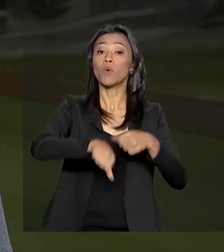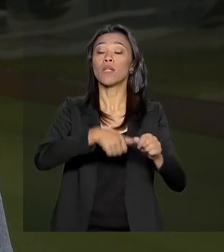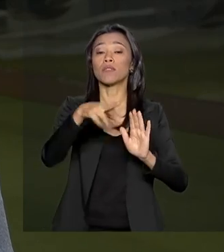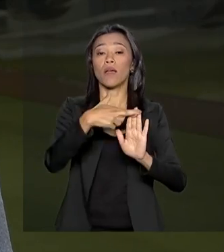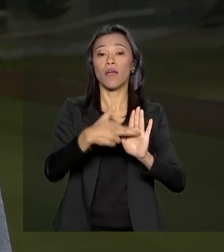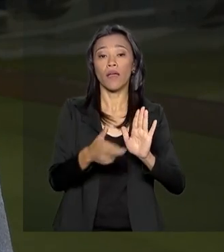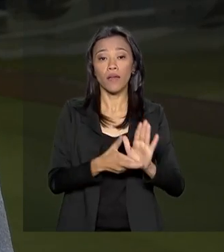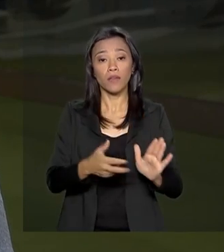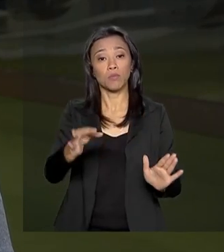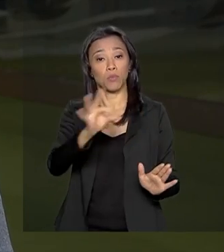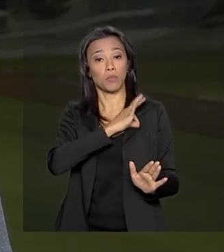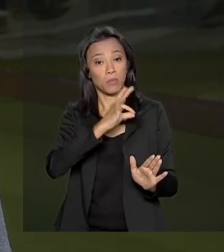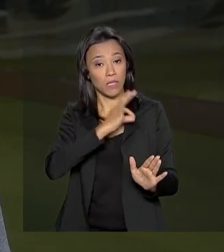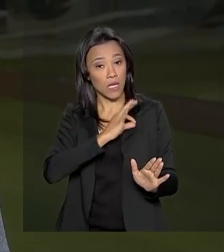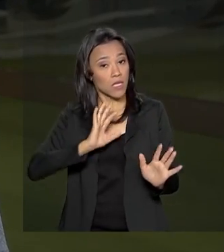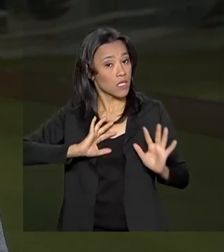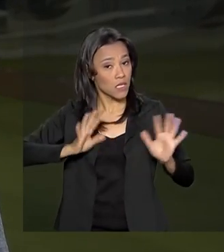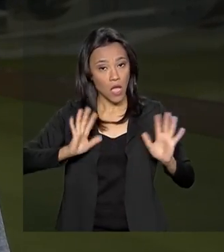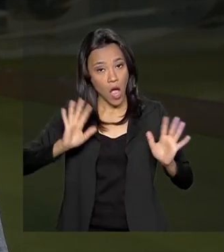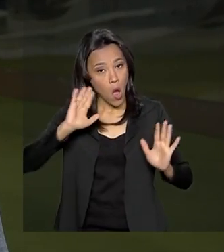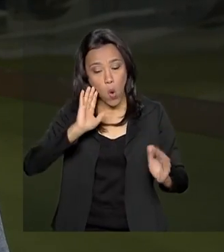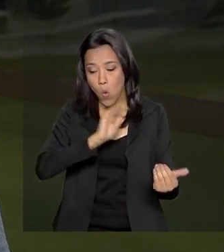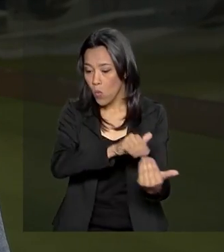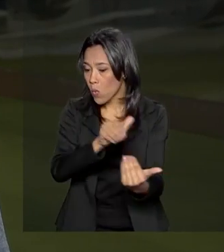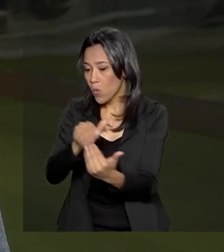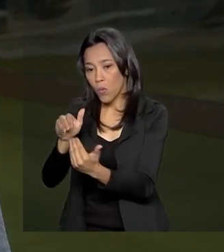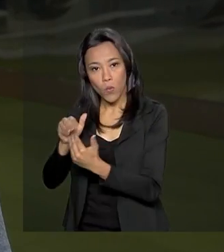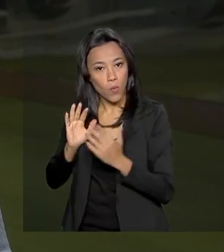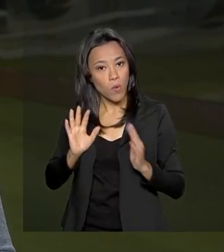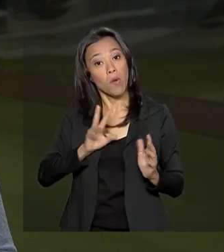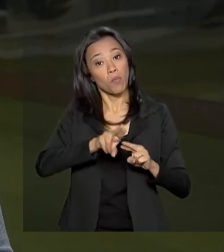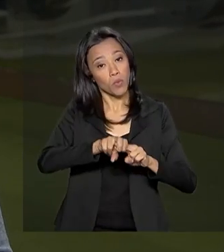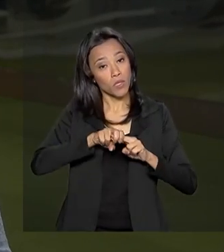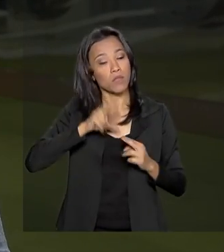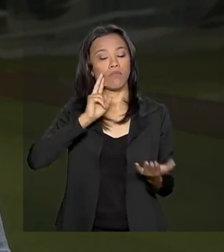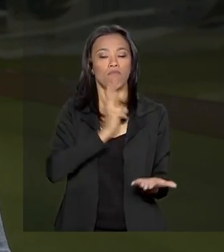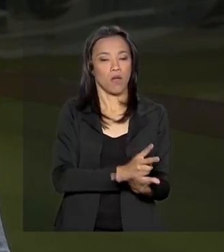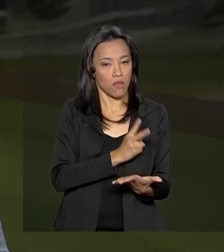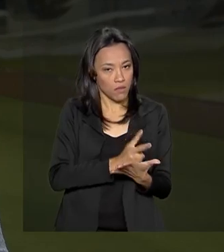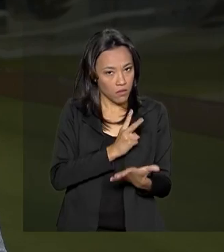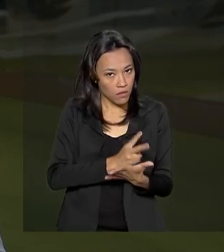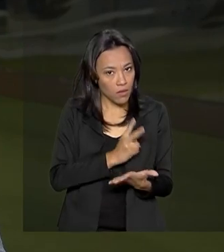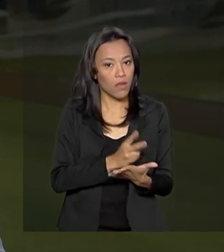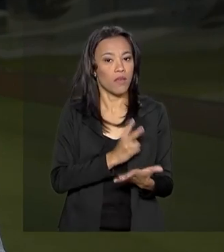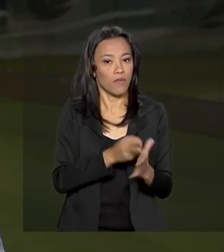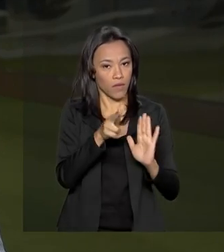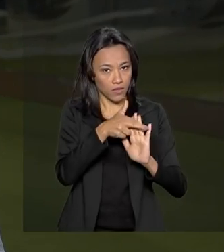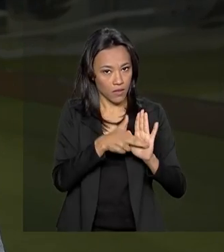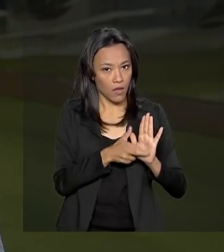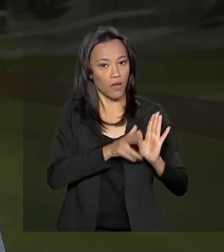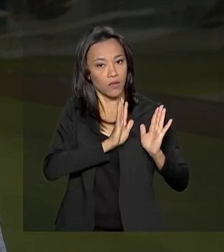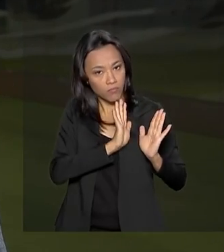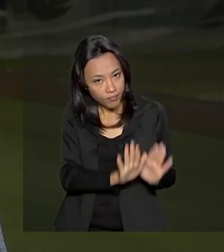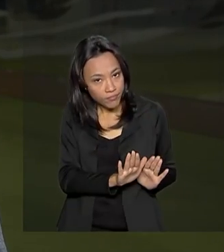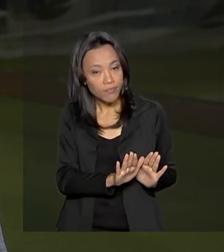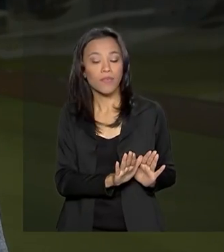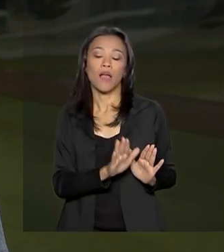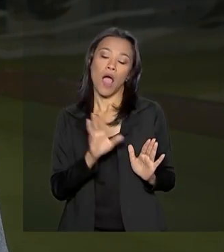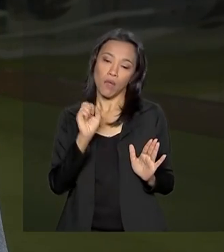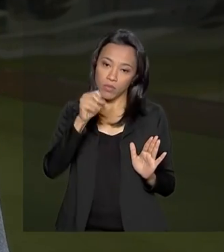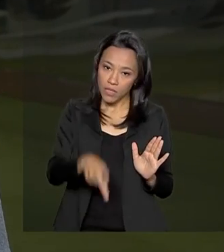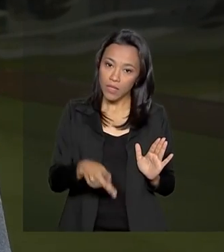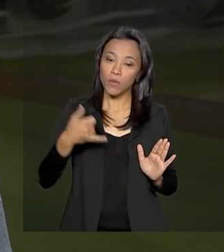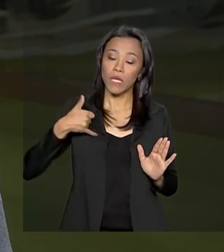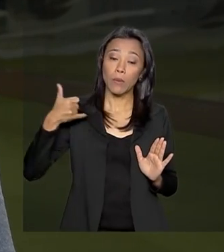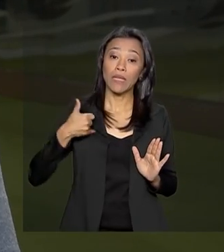para os policiais, mas não houve acordo, por isso foram mantidas as regras atuais com possibilidade de aposentadoria e